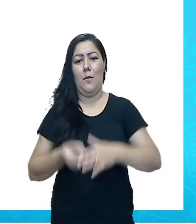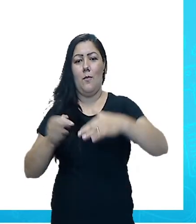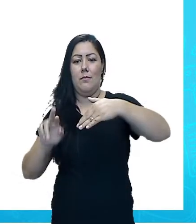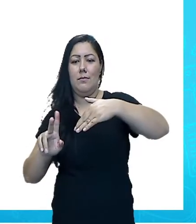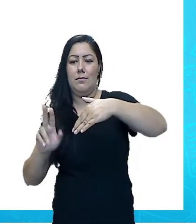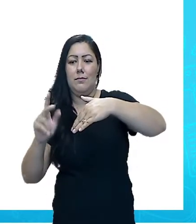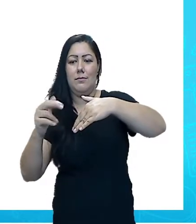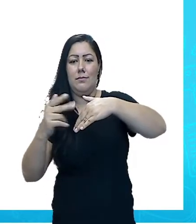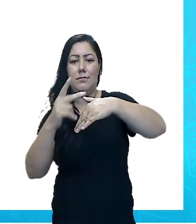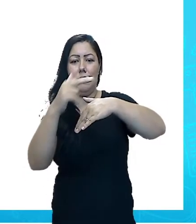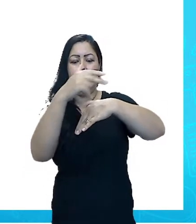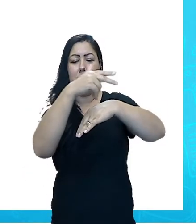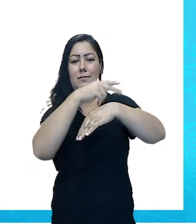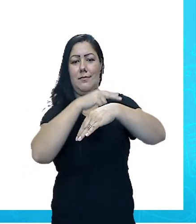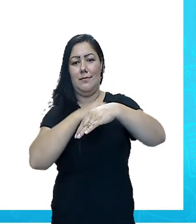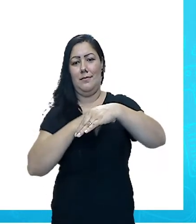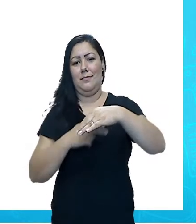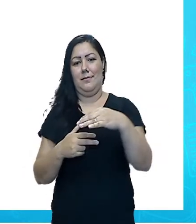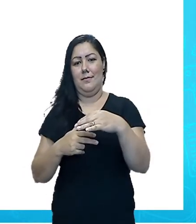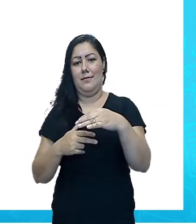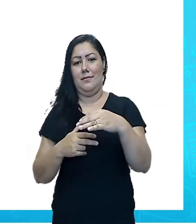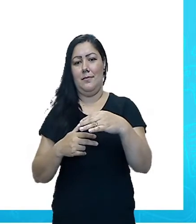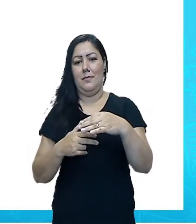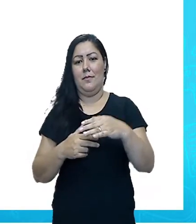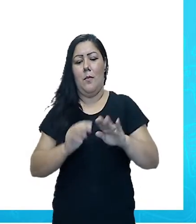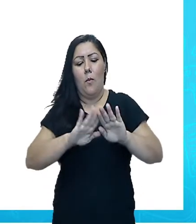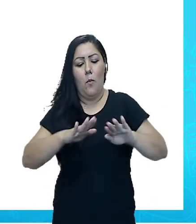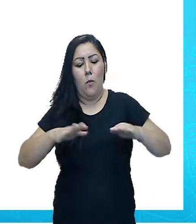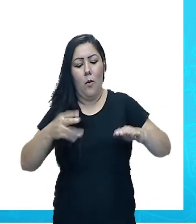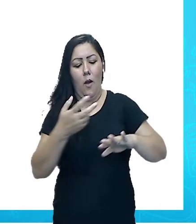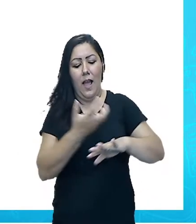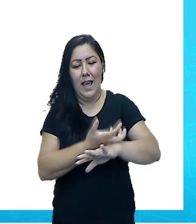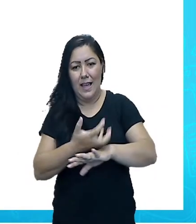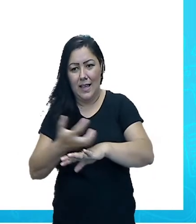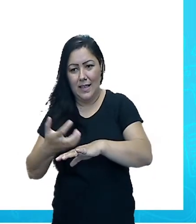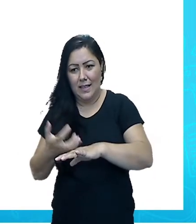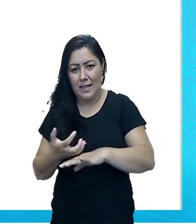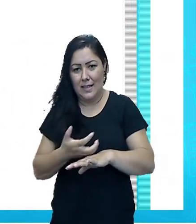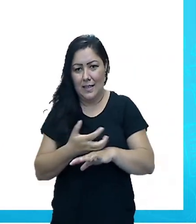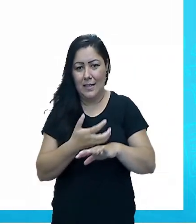também resultado da ação humana. Ok?